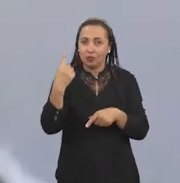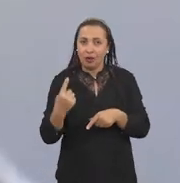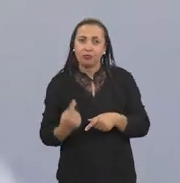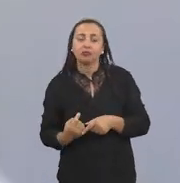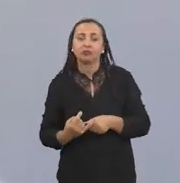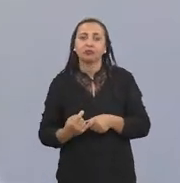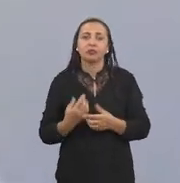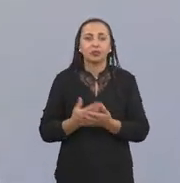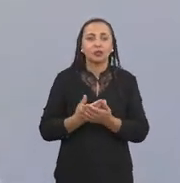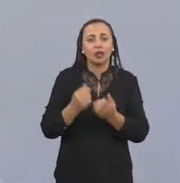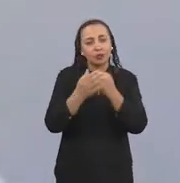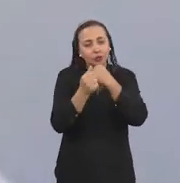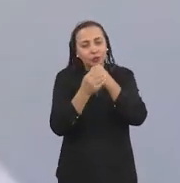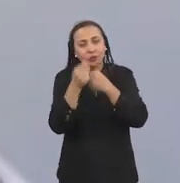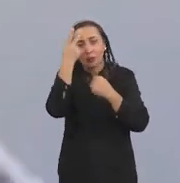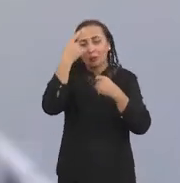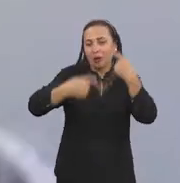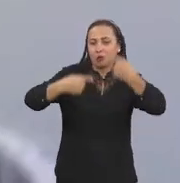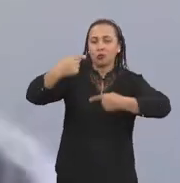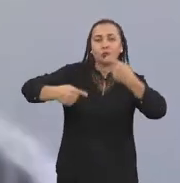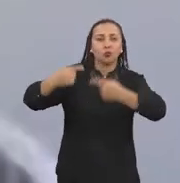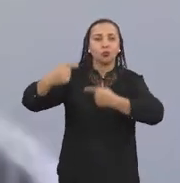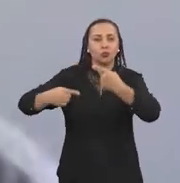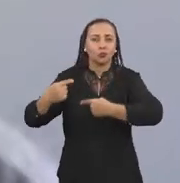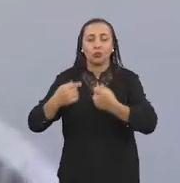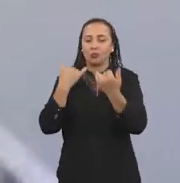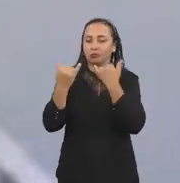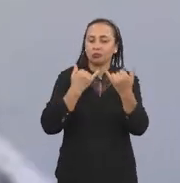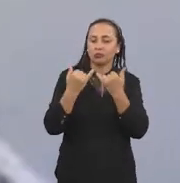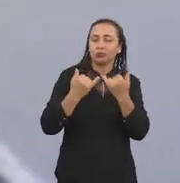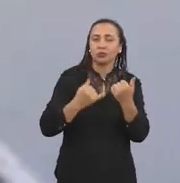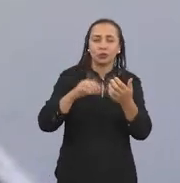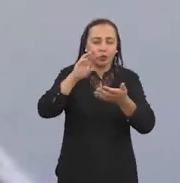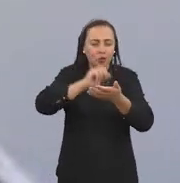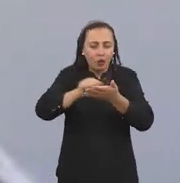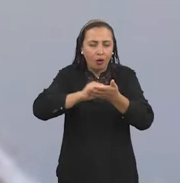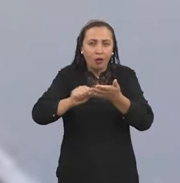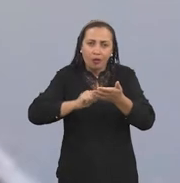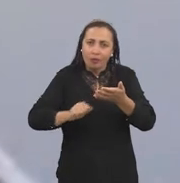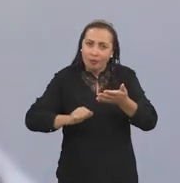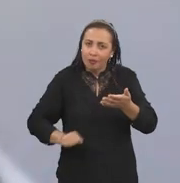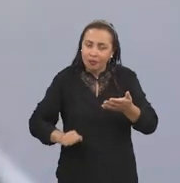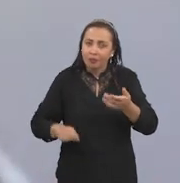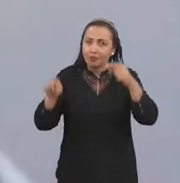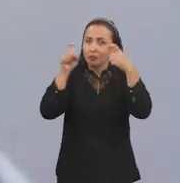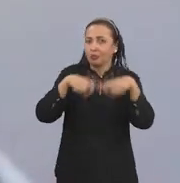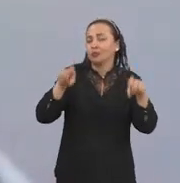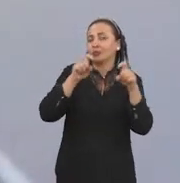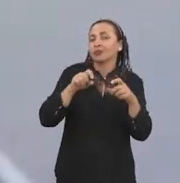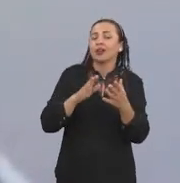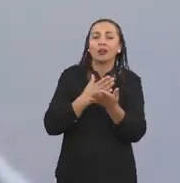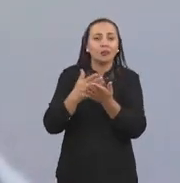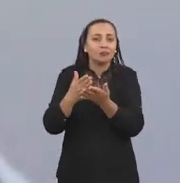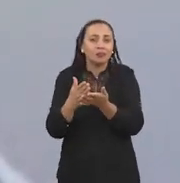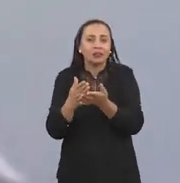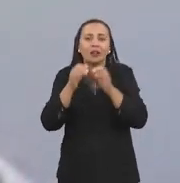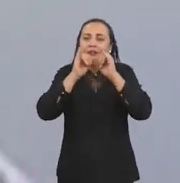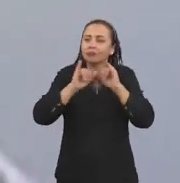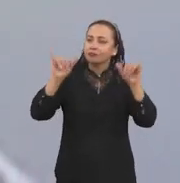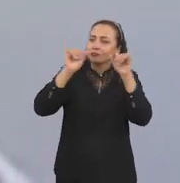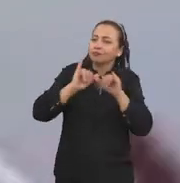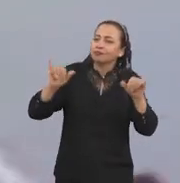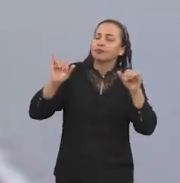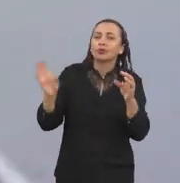chamava eles para discutir essas informações que eles anotaram, eles tomaram notas e